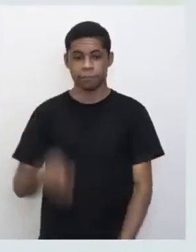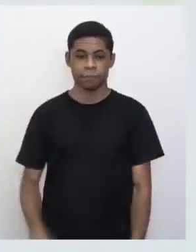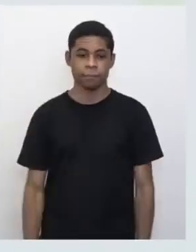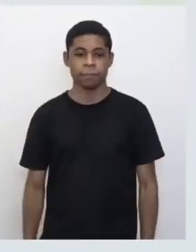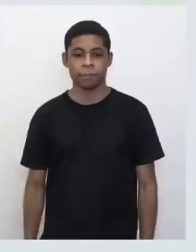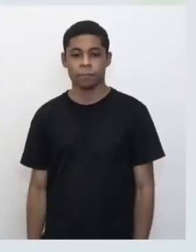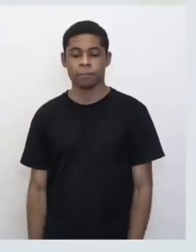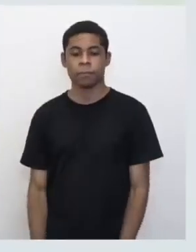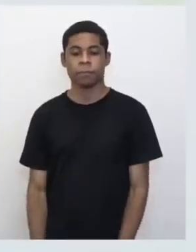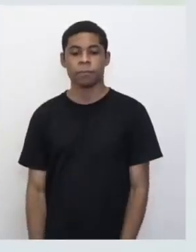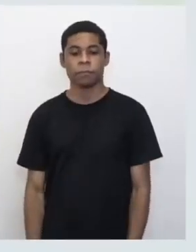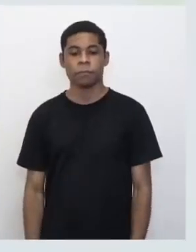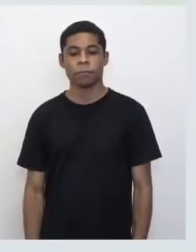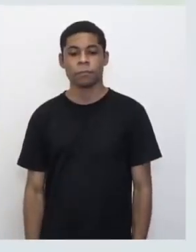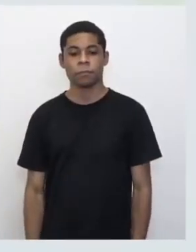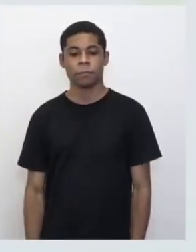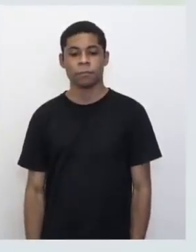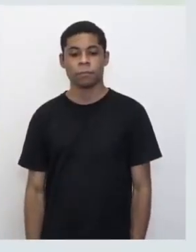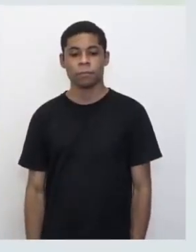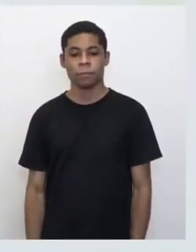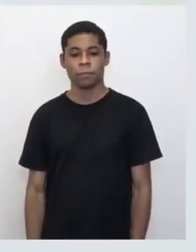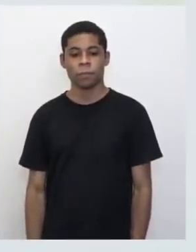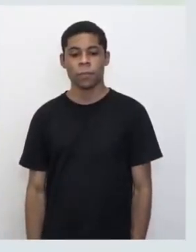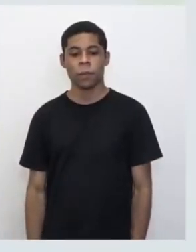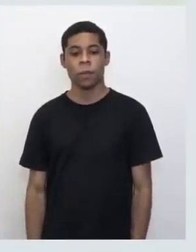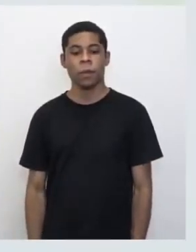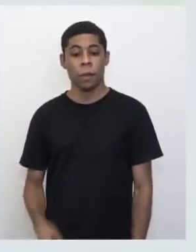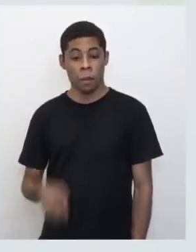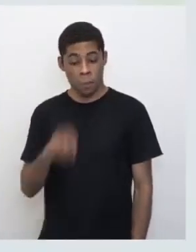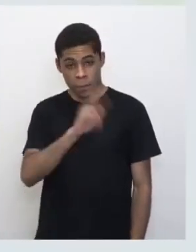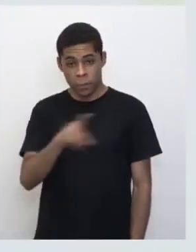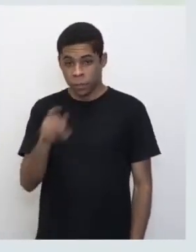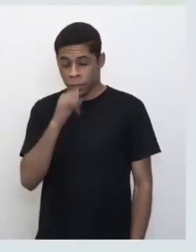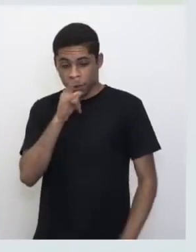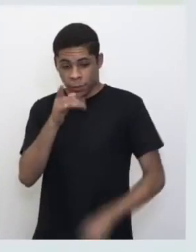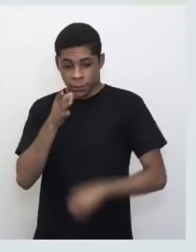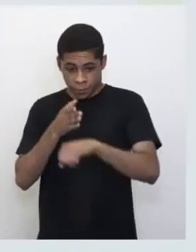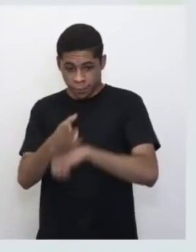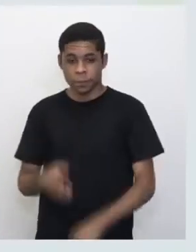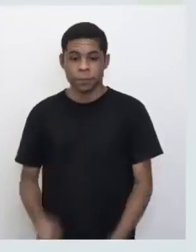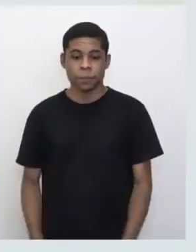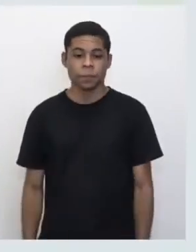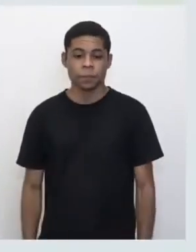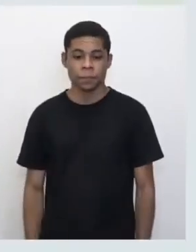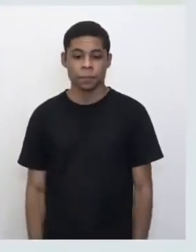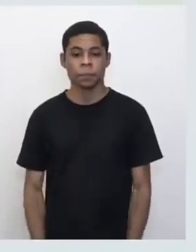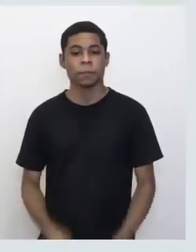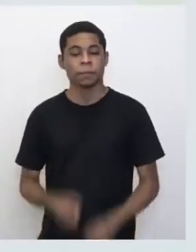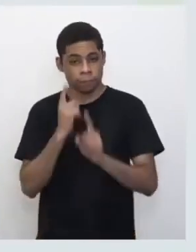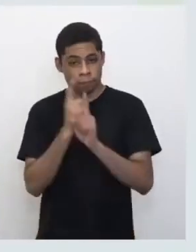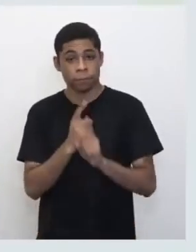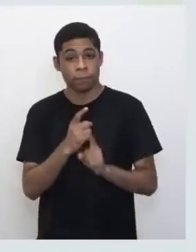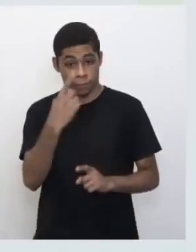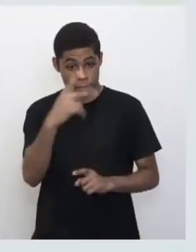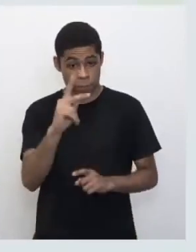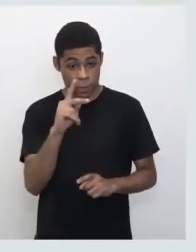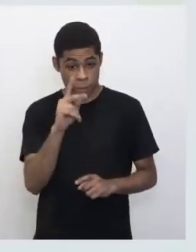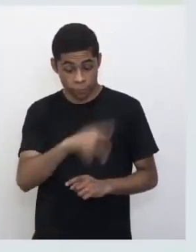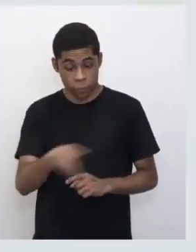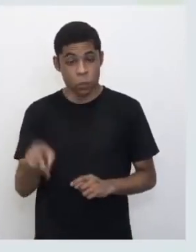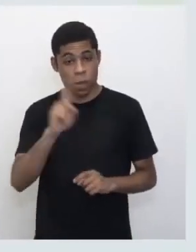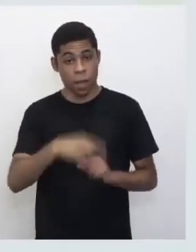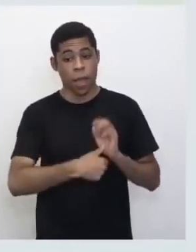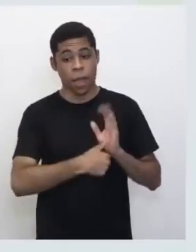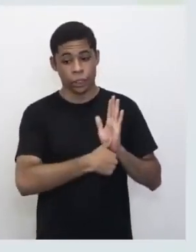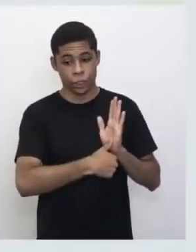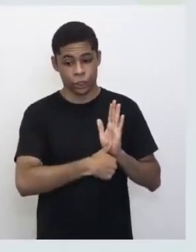tá? Vou até mostrar para vocês aqui, no caso do professor. Quando você é servidor, aqui você vai colocar o seu R.A. Igual, a gente entra